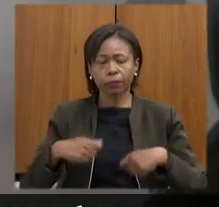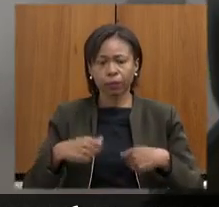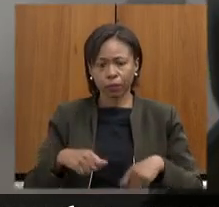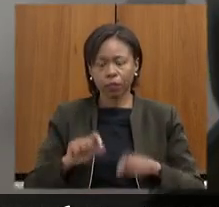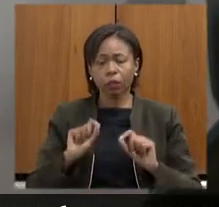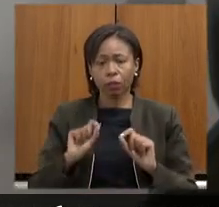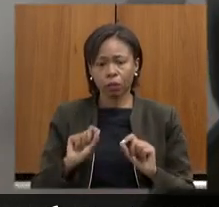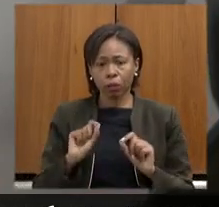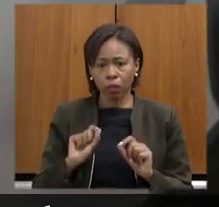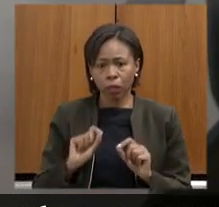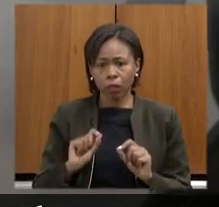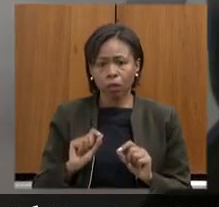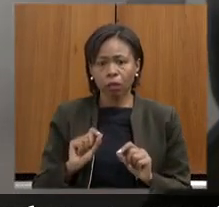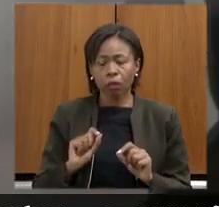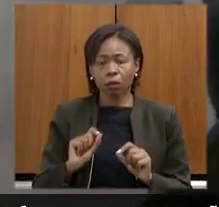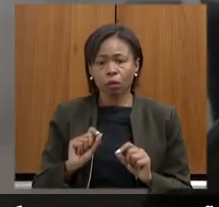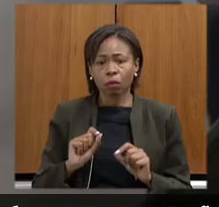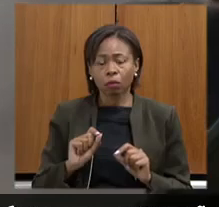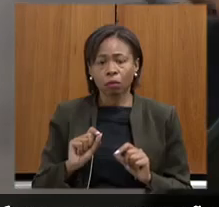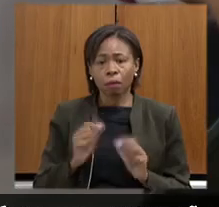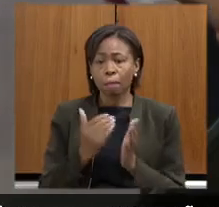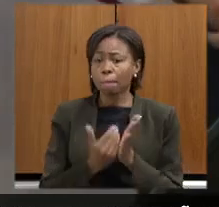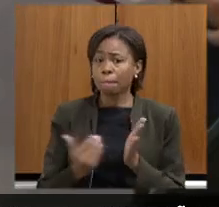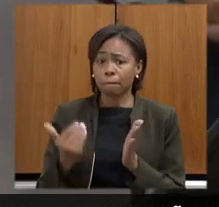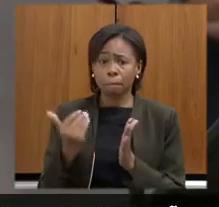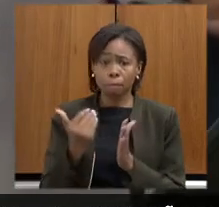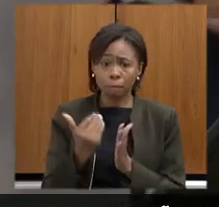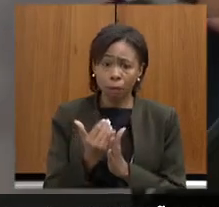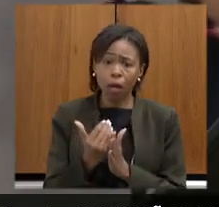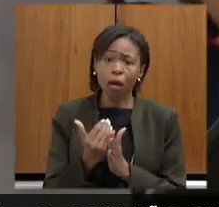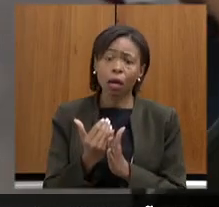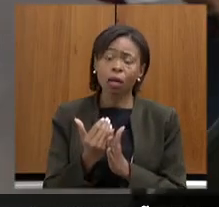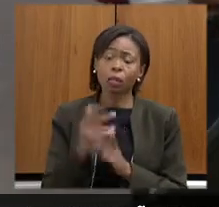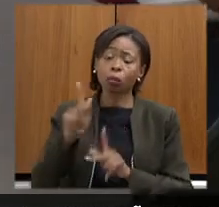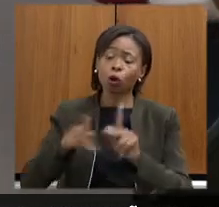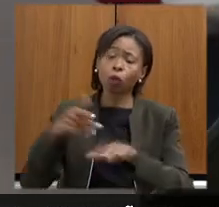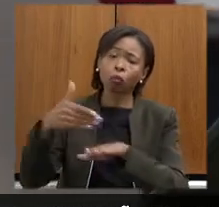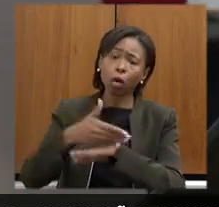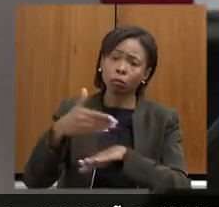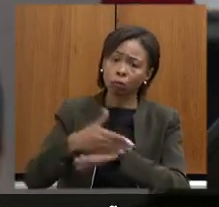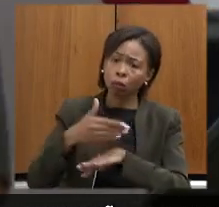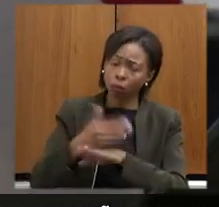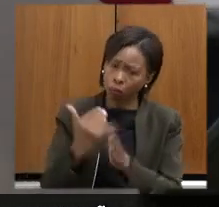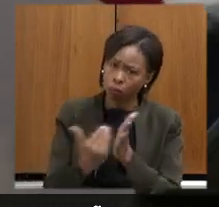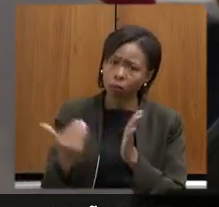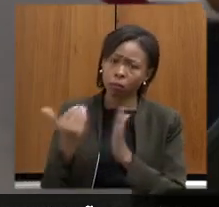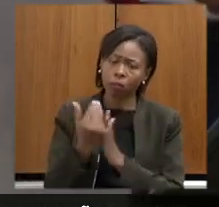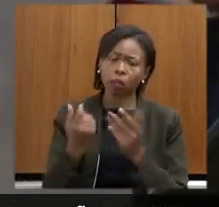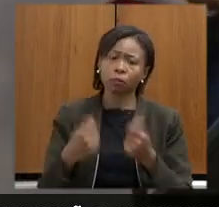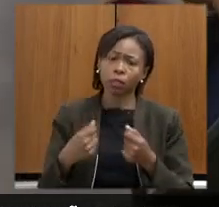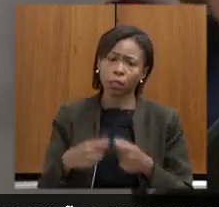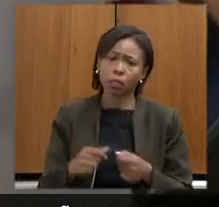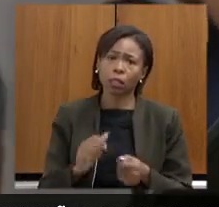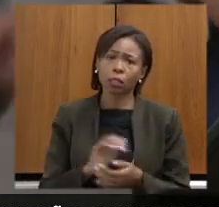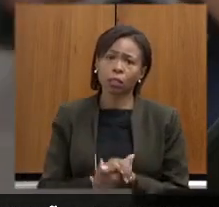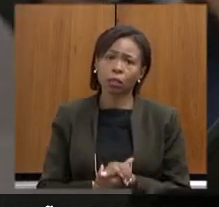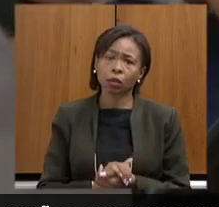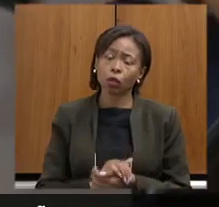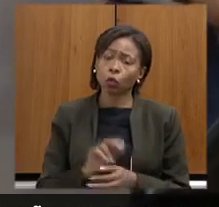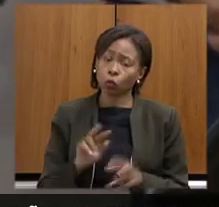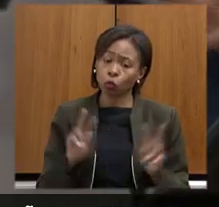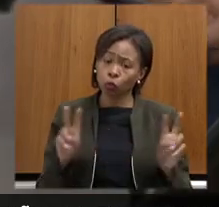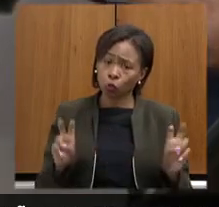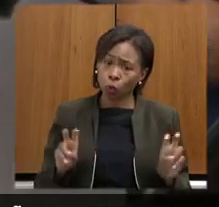participação uma maior participação da população nos processos envolvendo